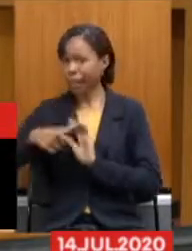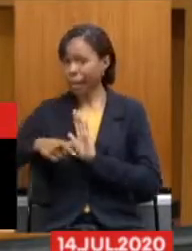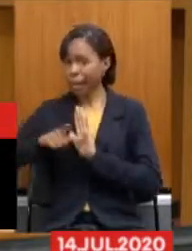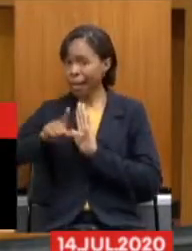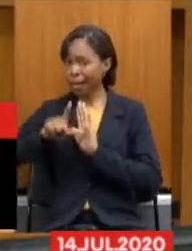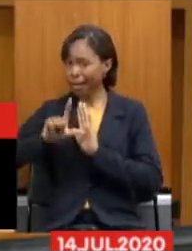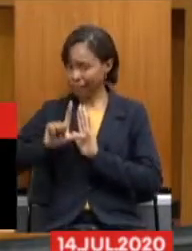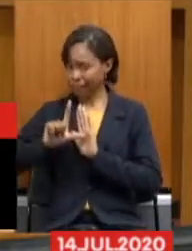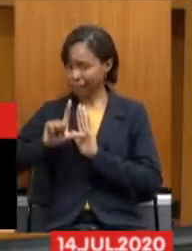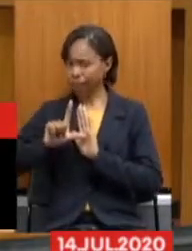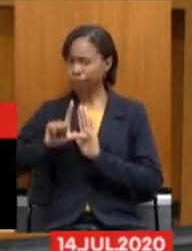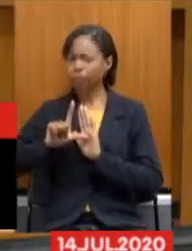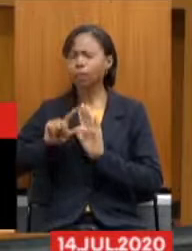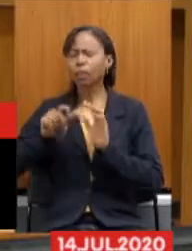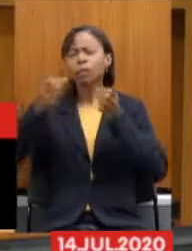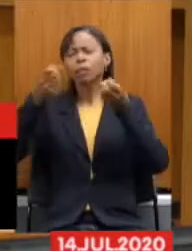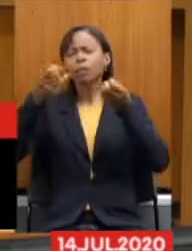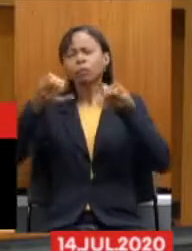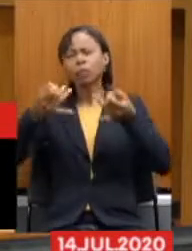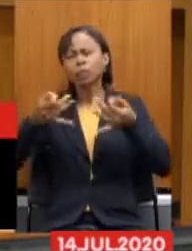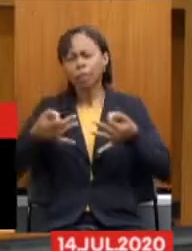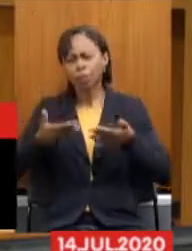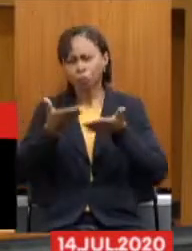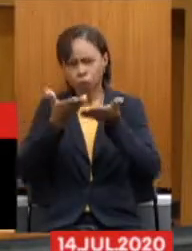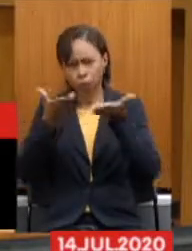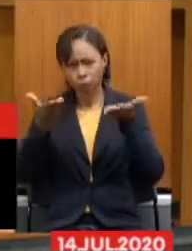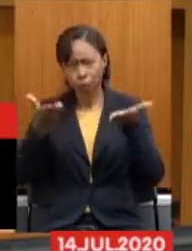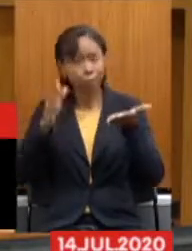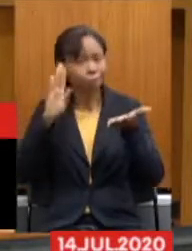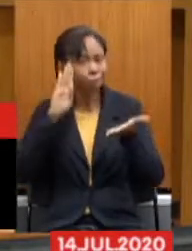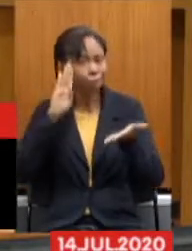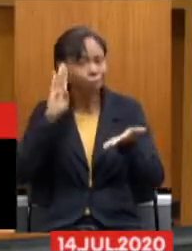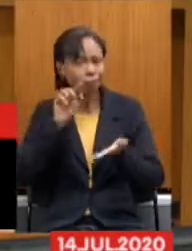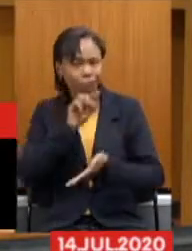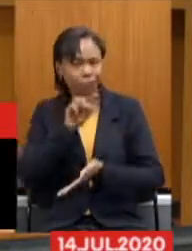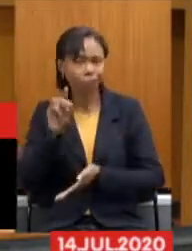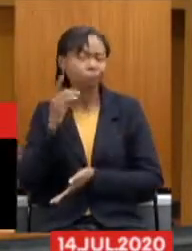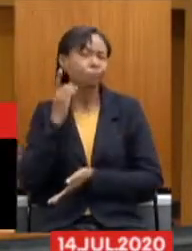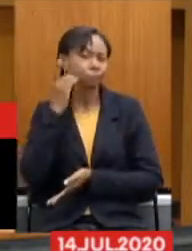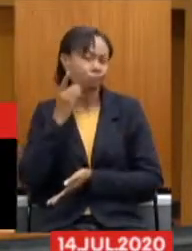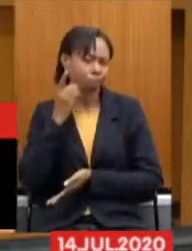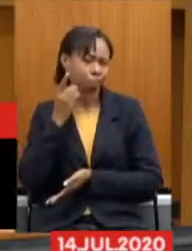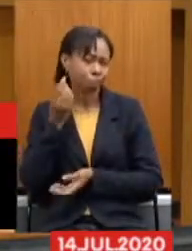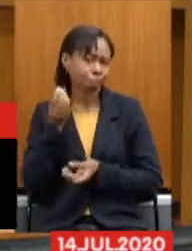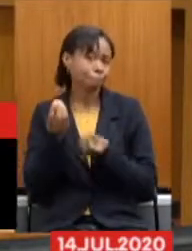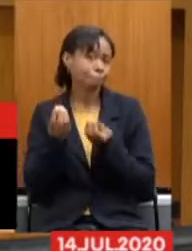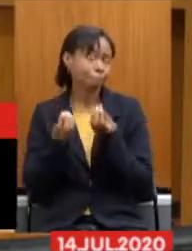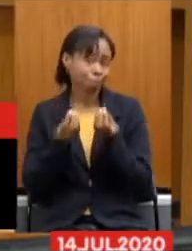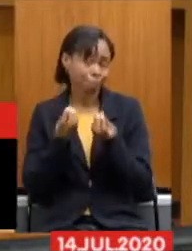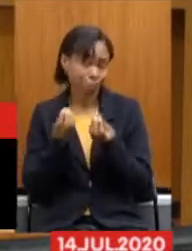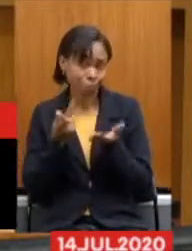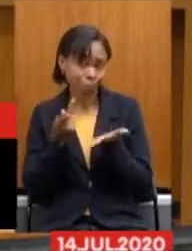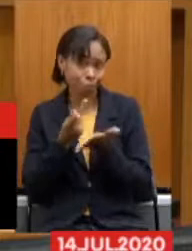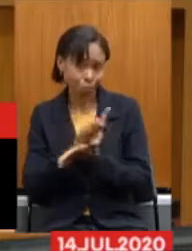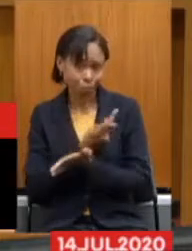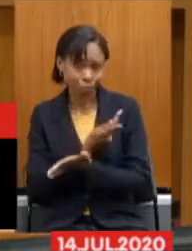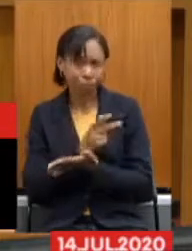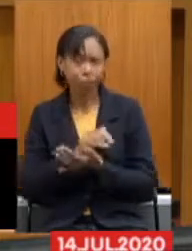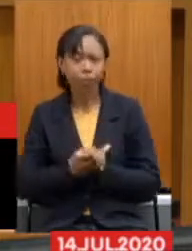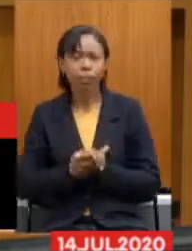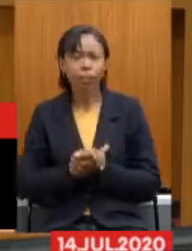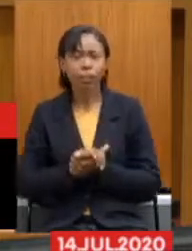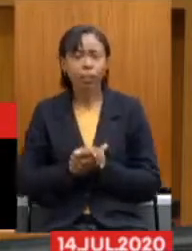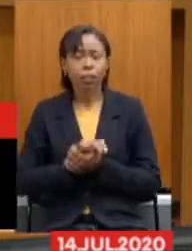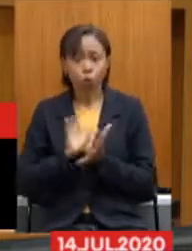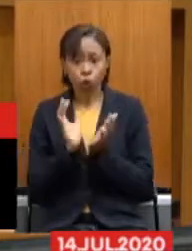queria só ilustrar para vocês, principalmente para os deputados, a seguinte situação. Nós, servidores